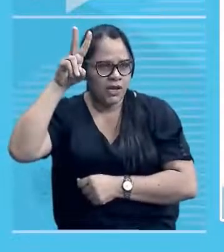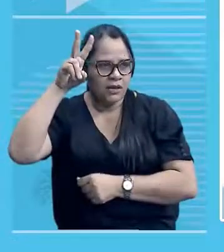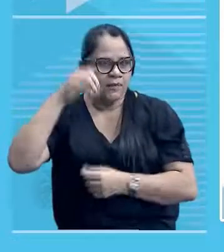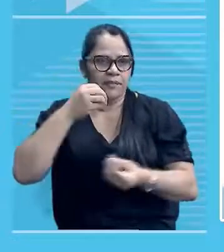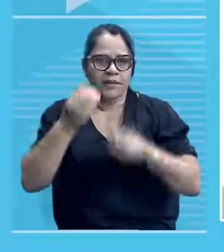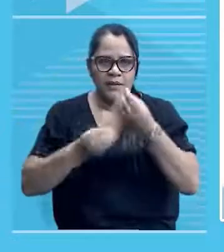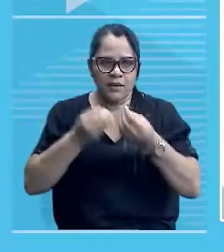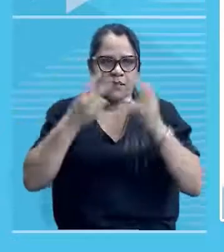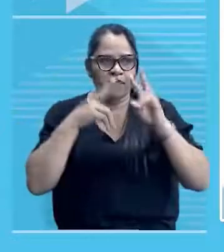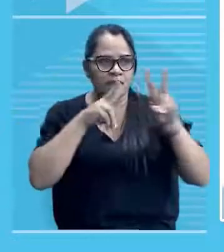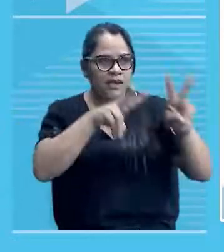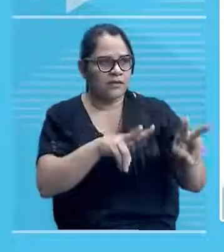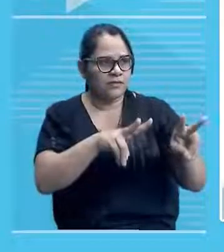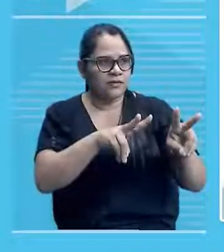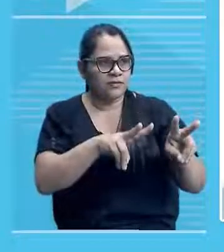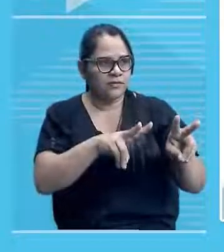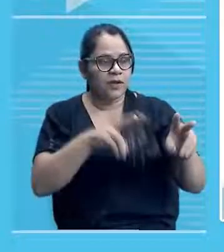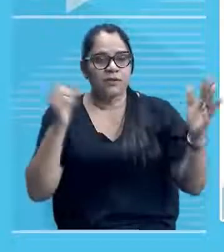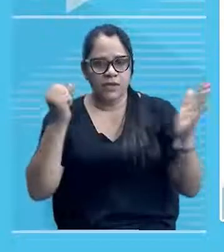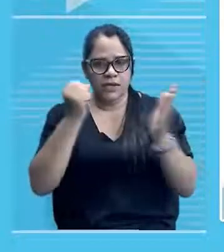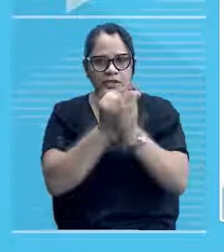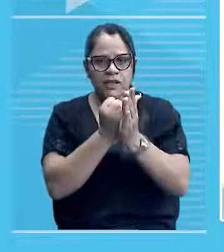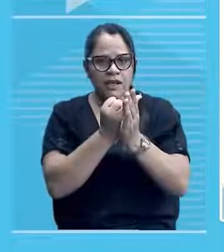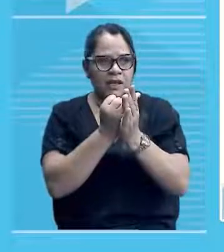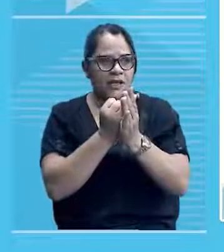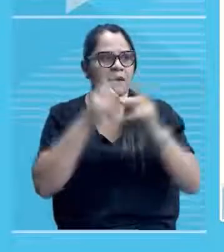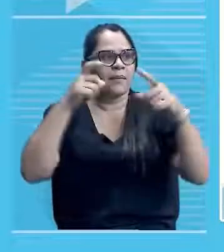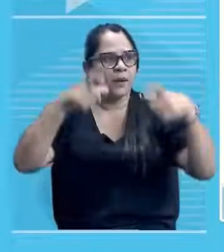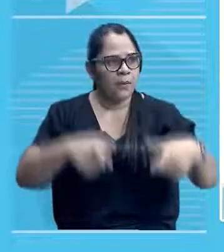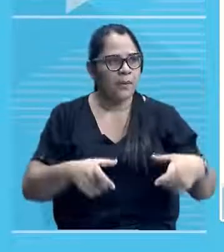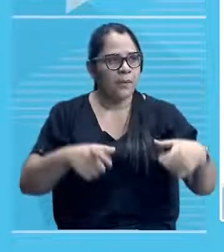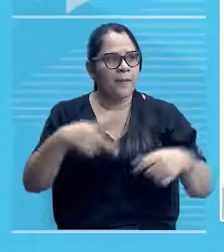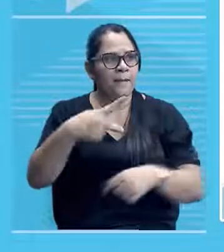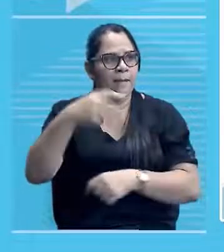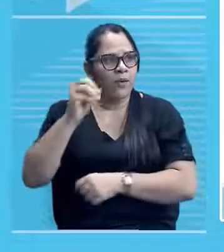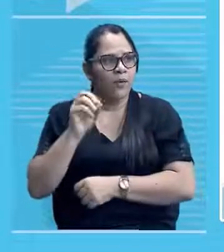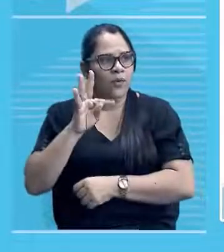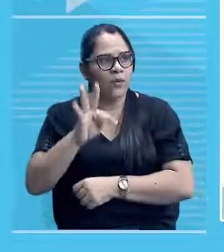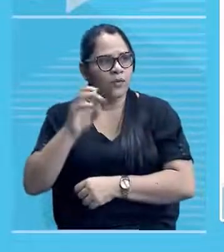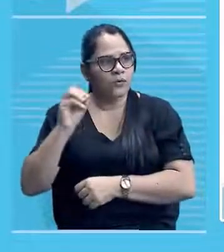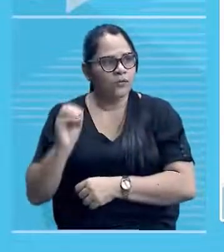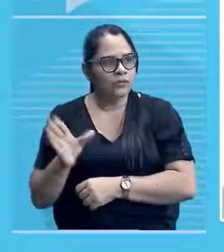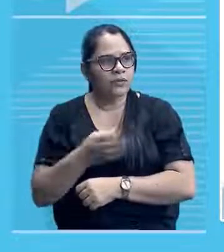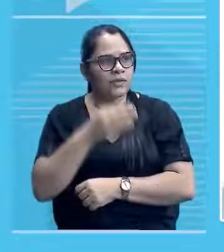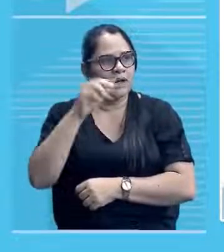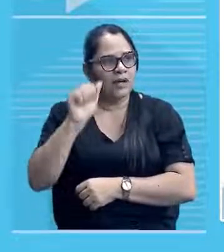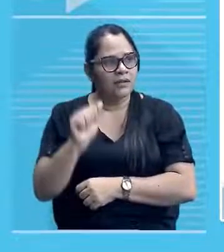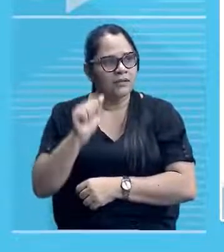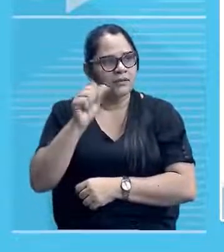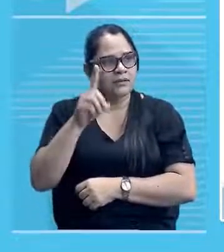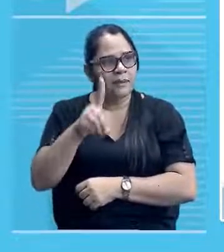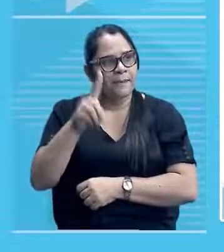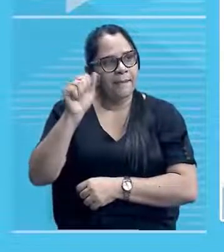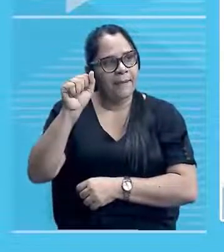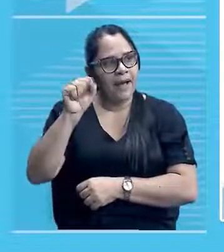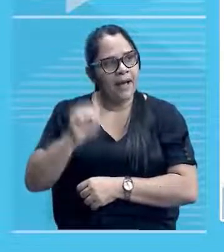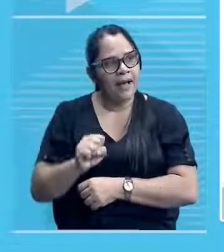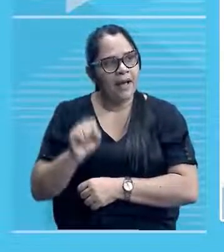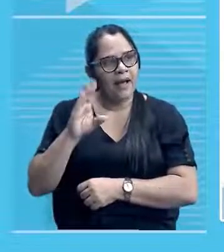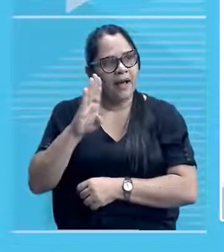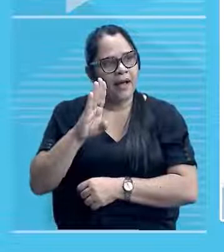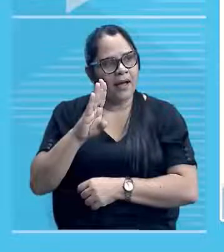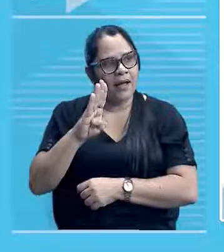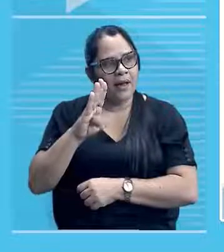Olha só. Agora, o destaque é para o Porto das Barcas, né? Agora, nós já partimos de Campo Maior, Parte...